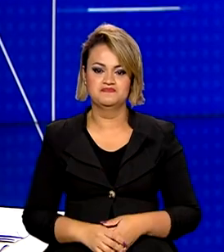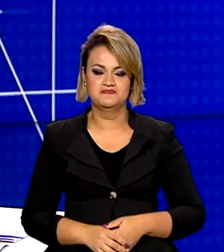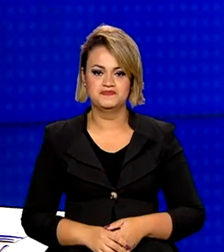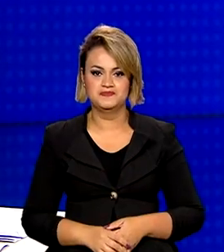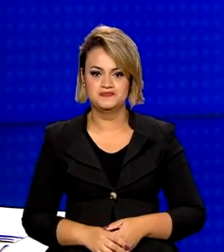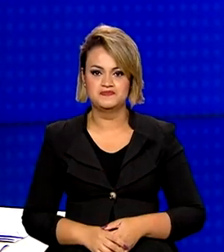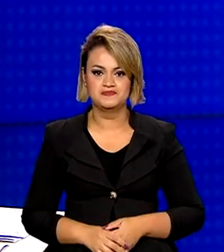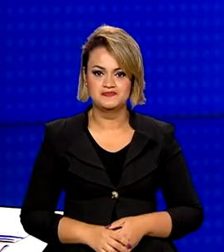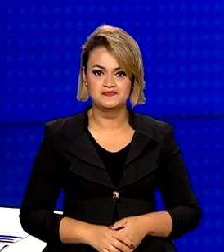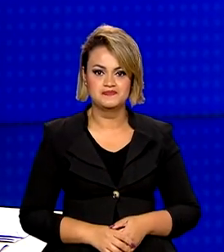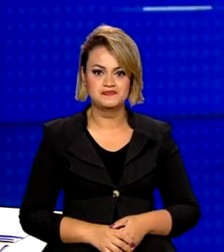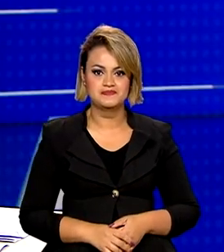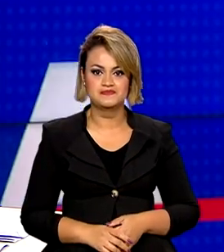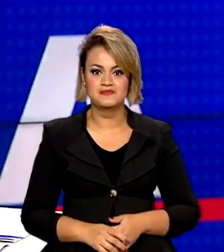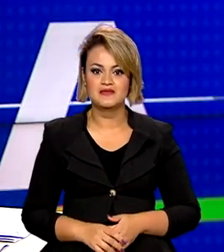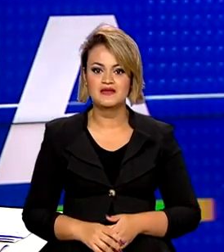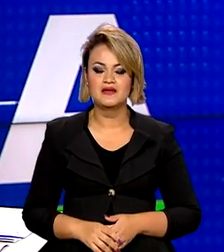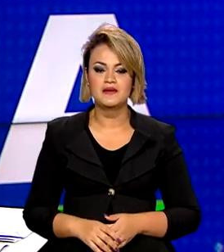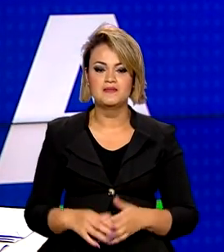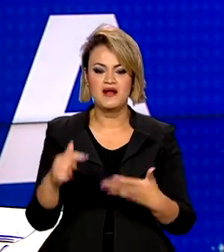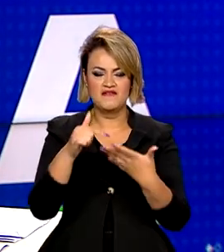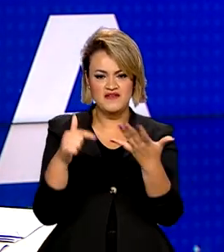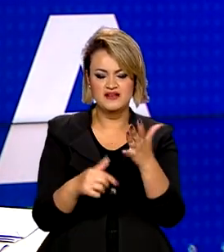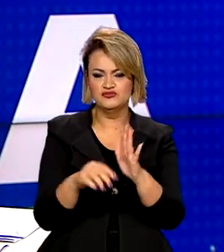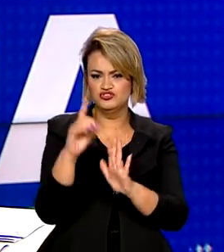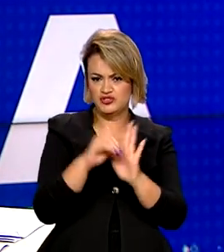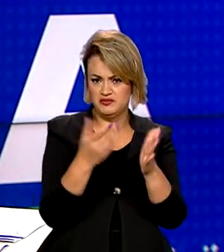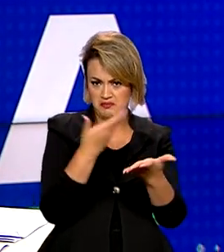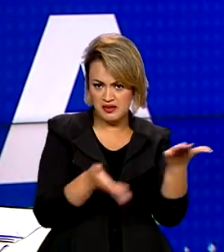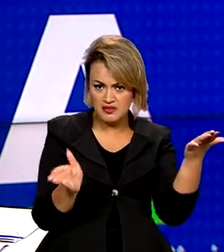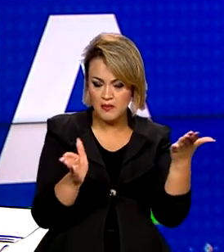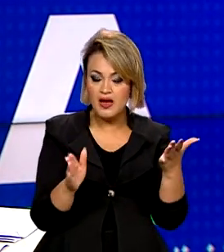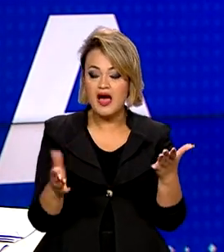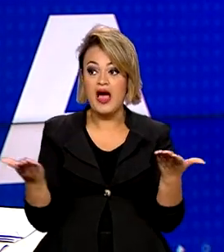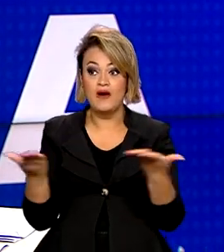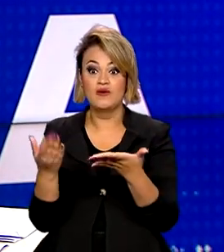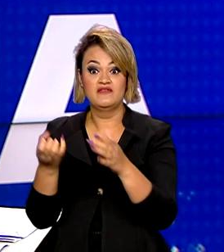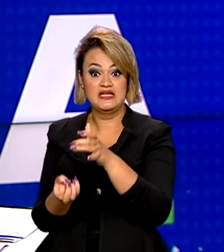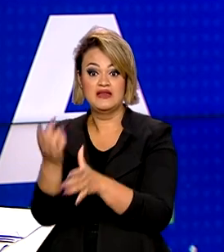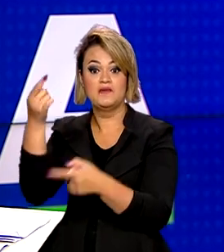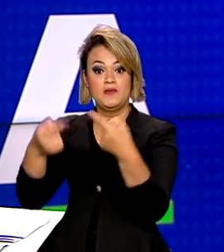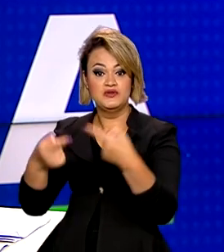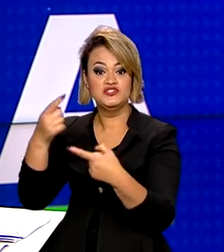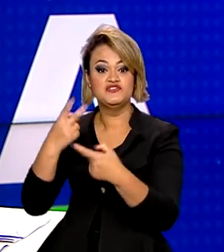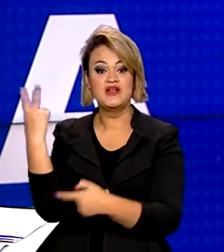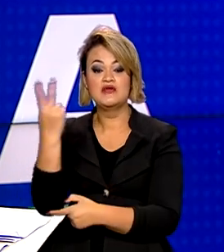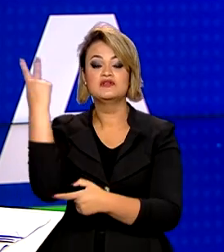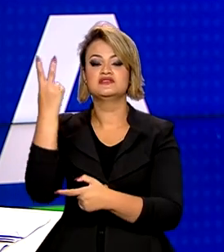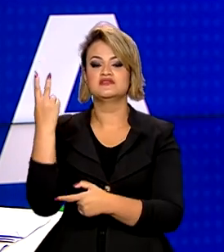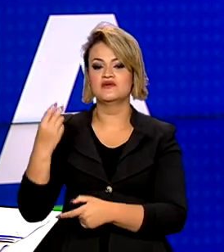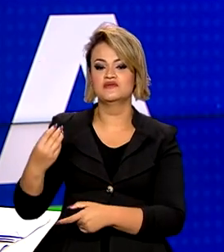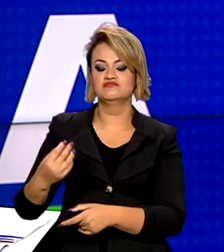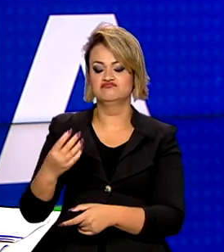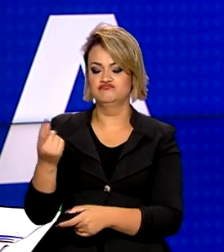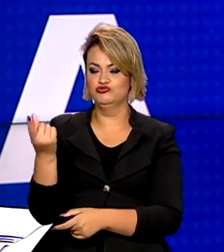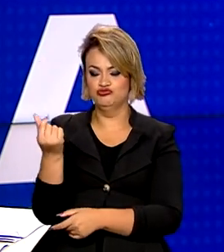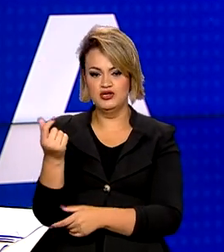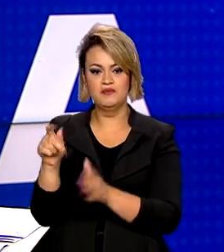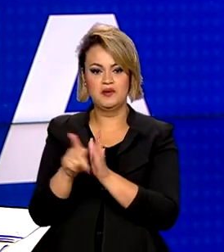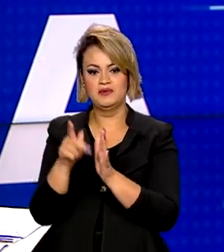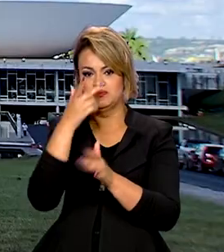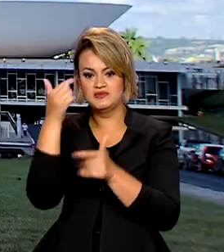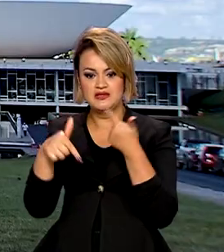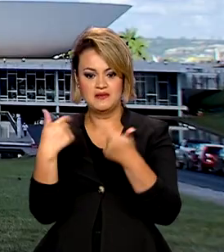E para recuperar direitos perdidos, será recriada a política de valorização permanente da renda do